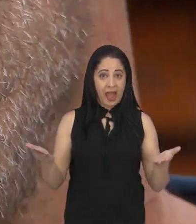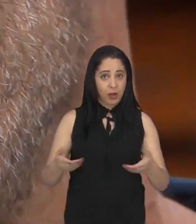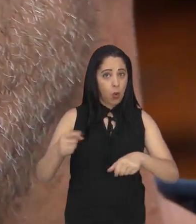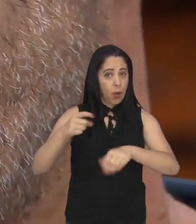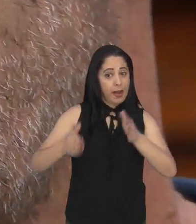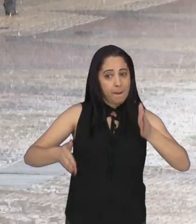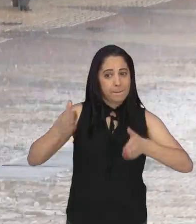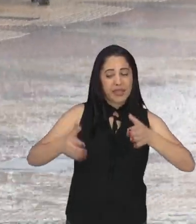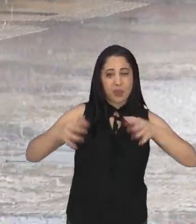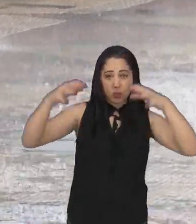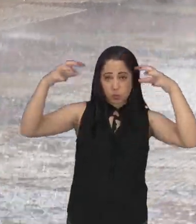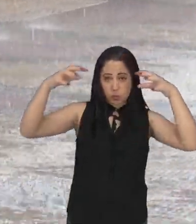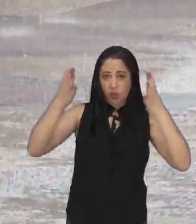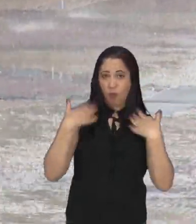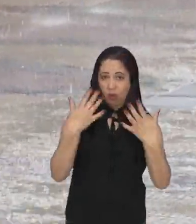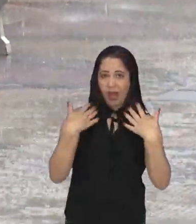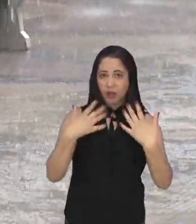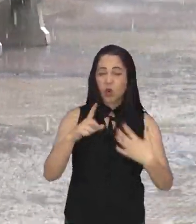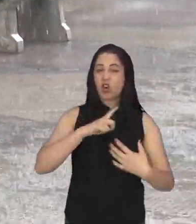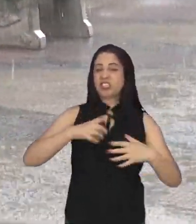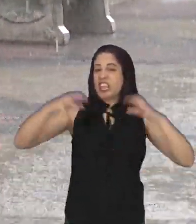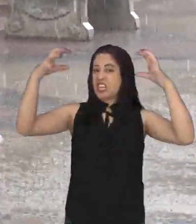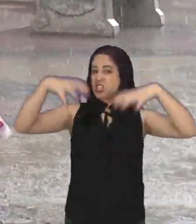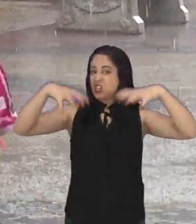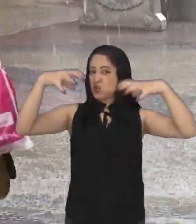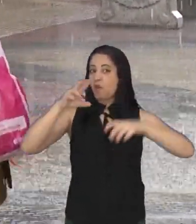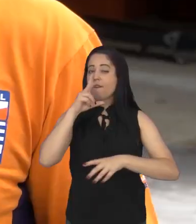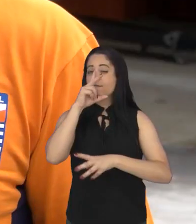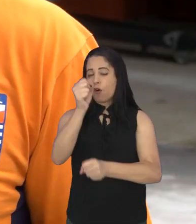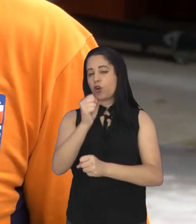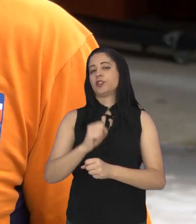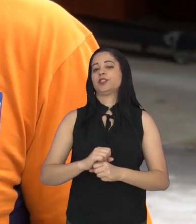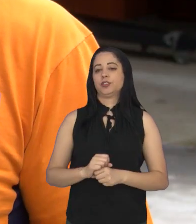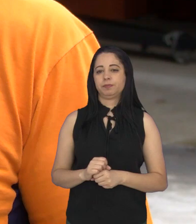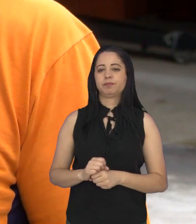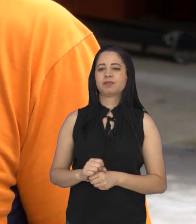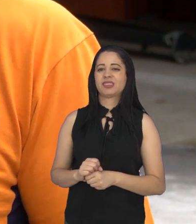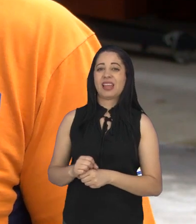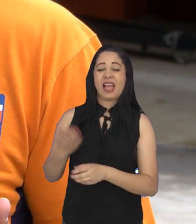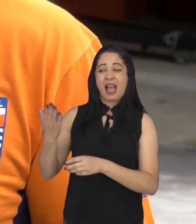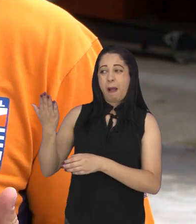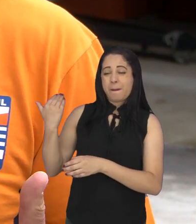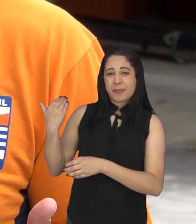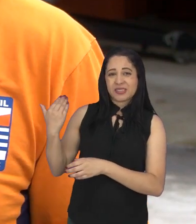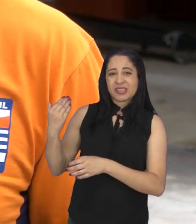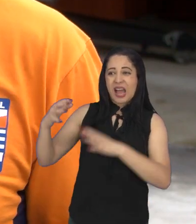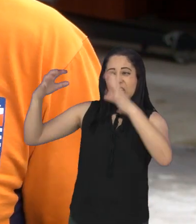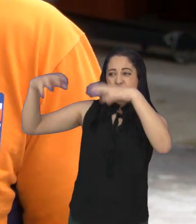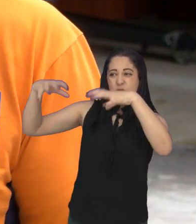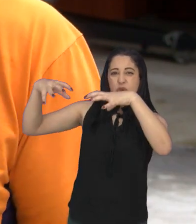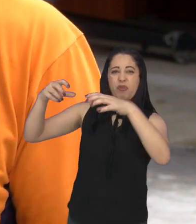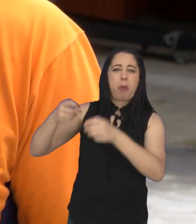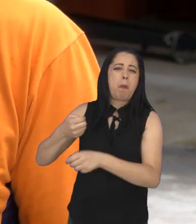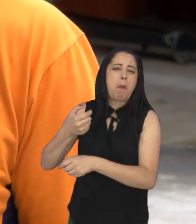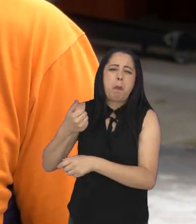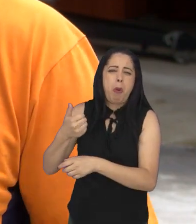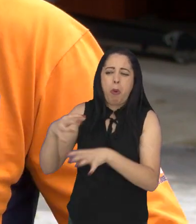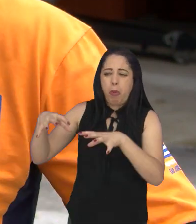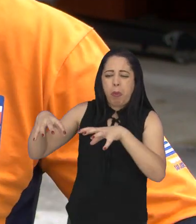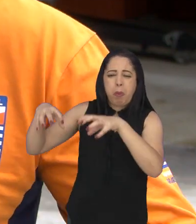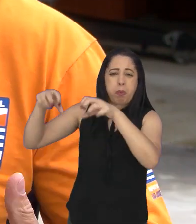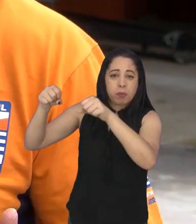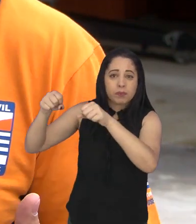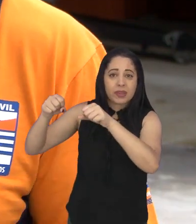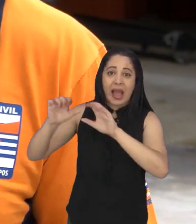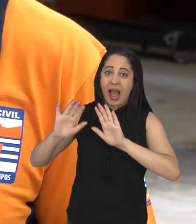que neste verão as chuvas devem ser mais intensas. Nós tivemos um período de estiagem bastante longo e com poucas chuvas,